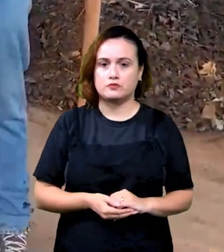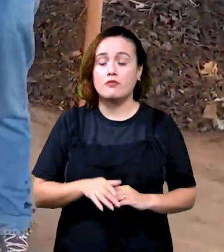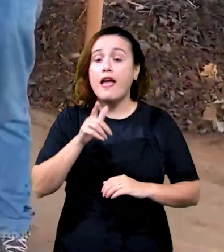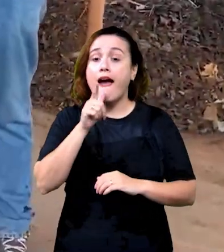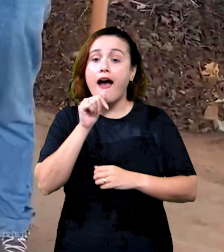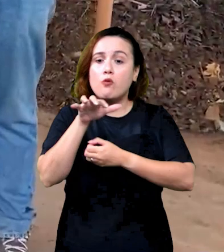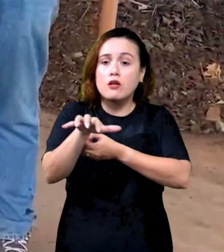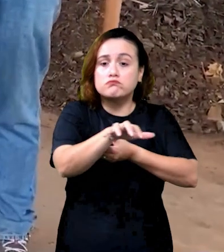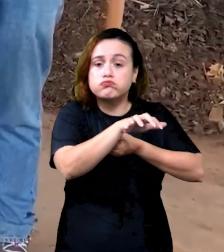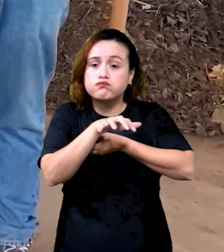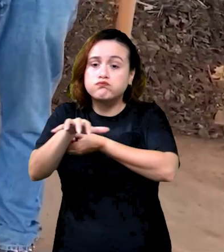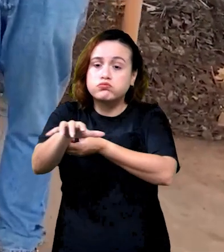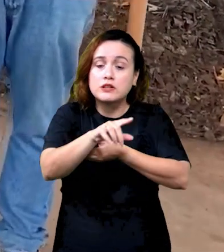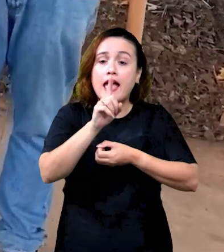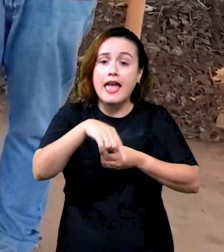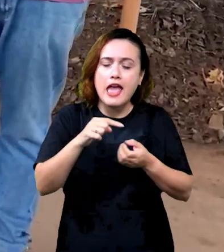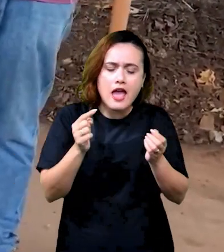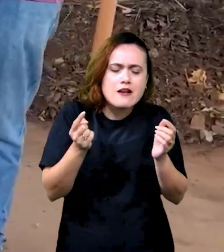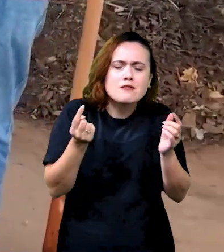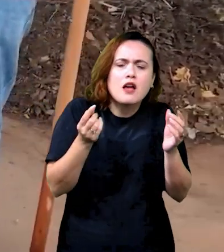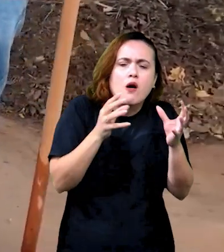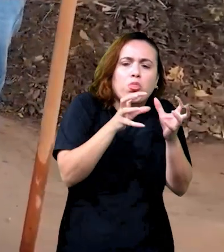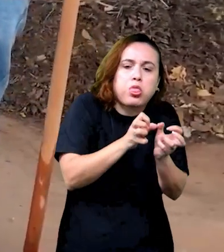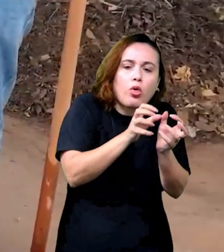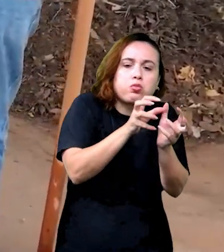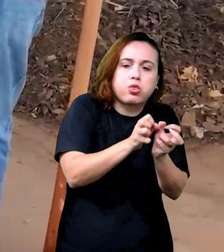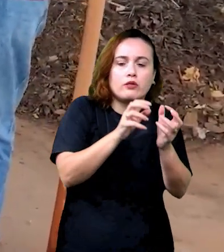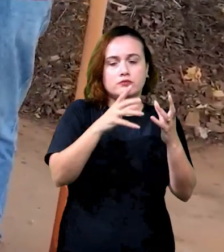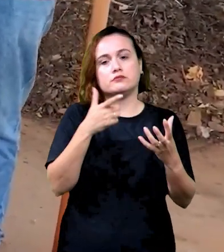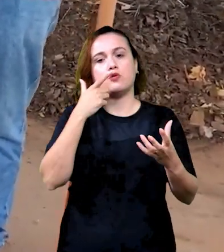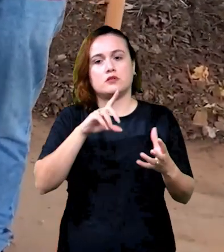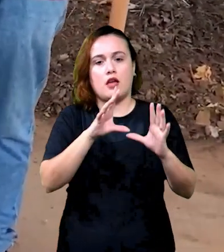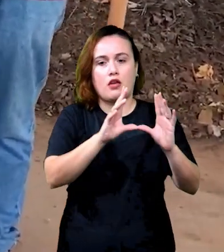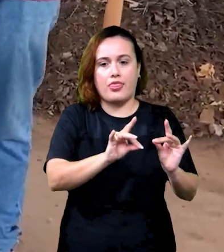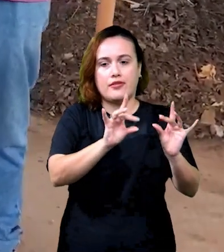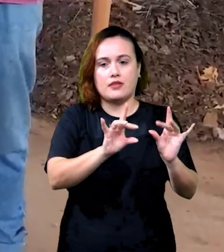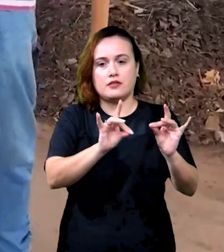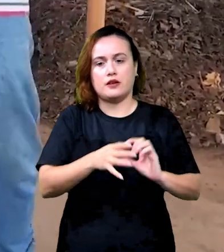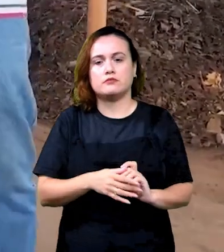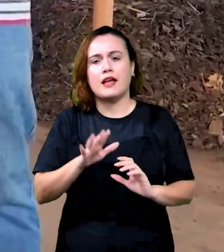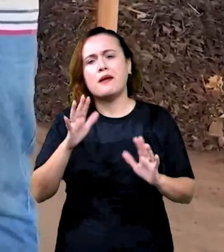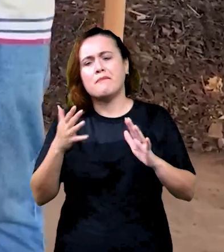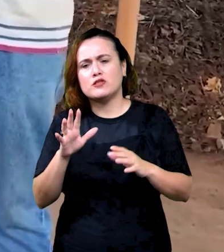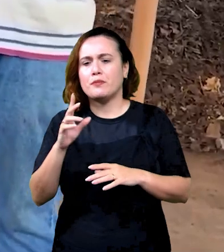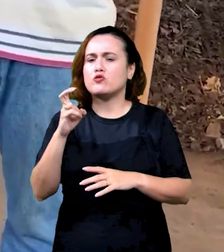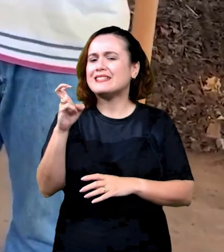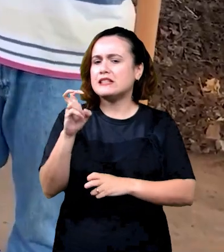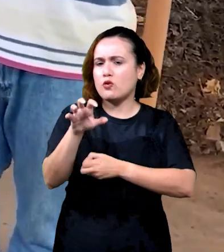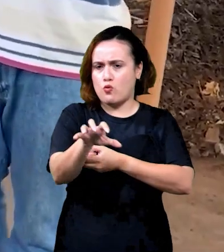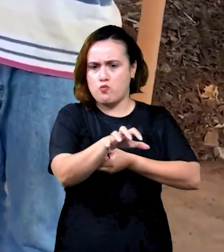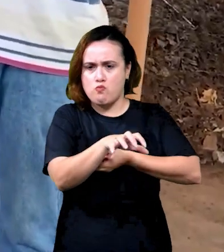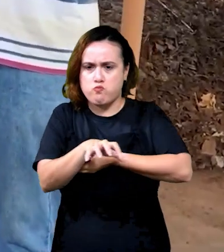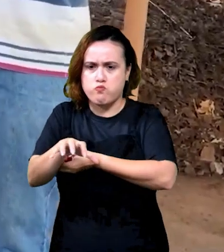vai estar relacionada ao ponto do bocacho. Então, no caso aqui, a gente está utilizando cerca de cinco regadores de